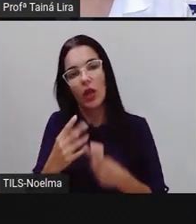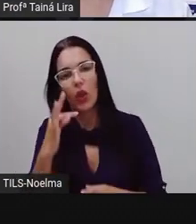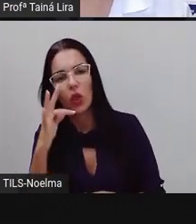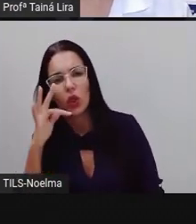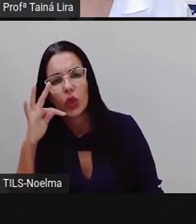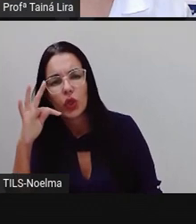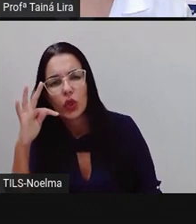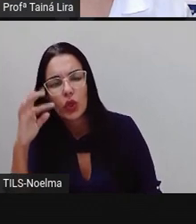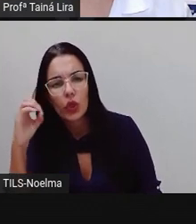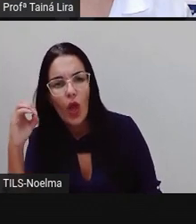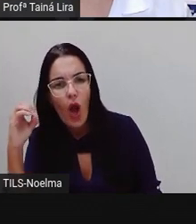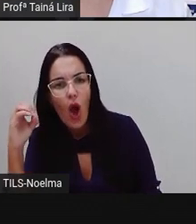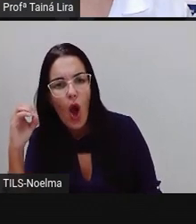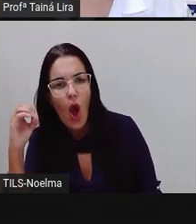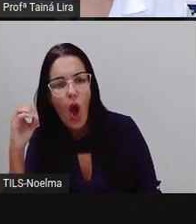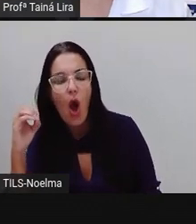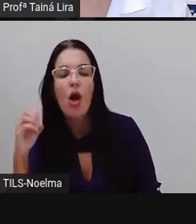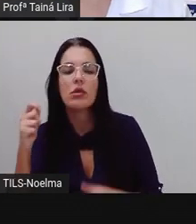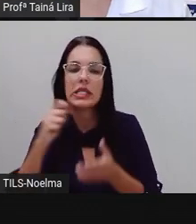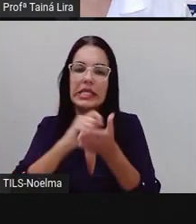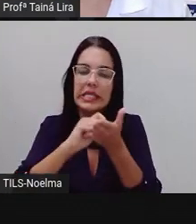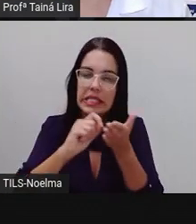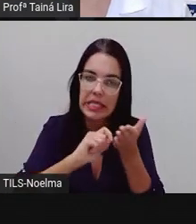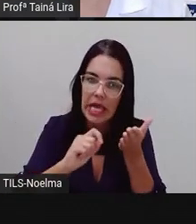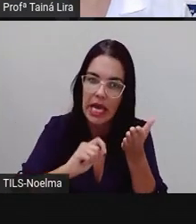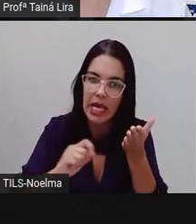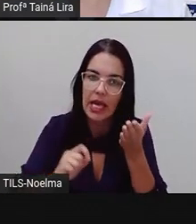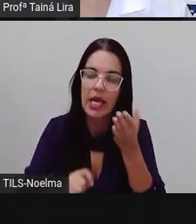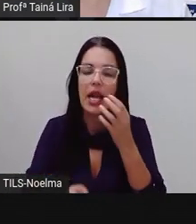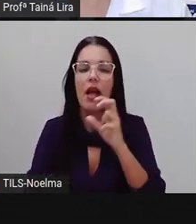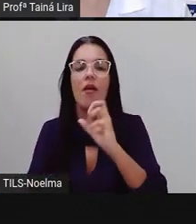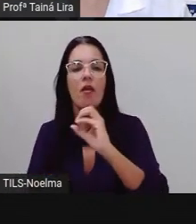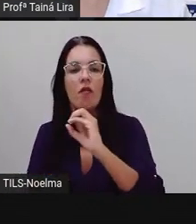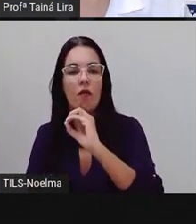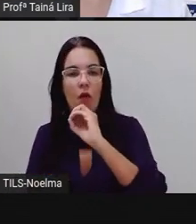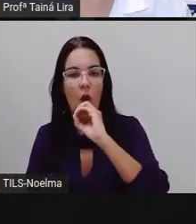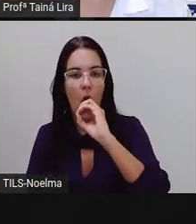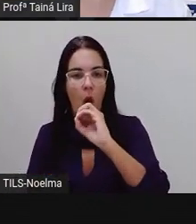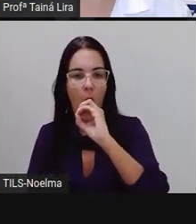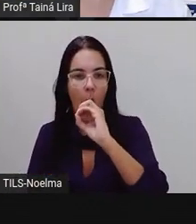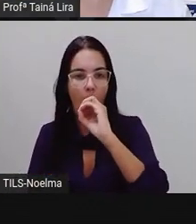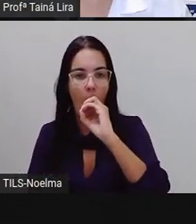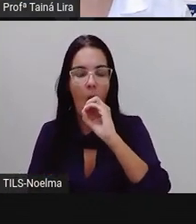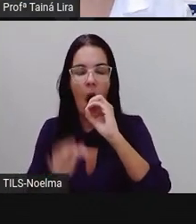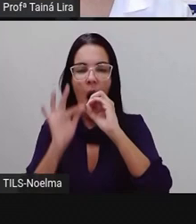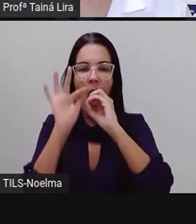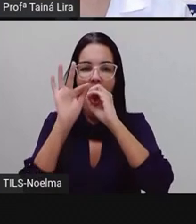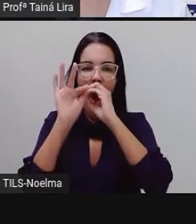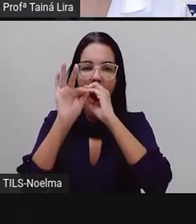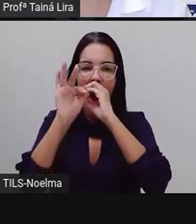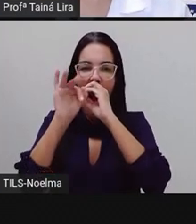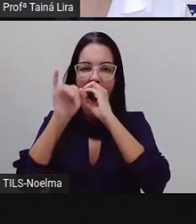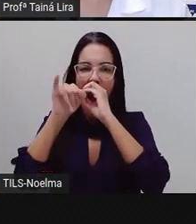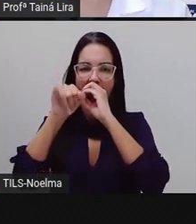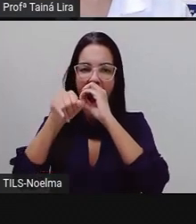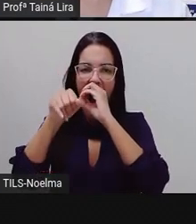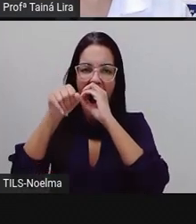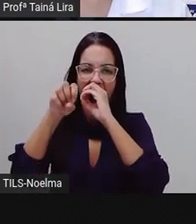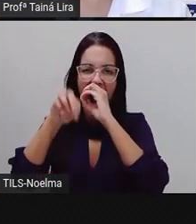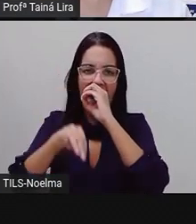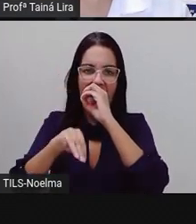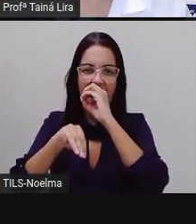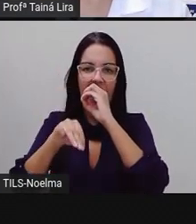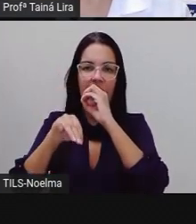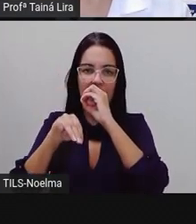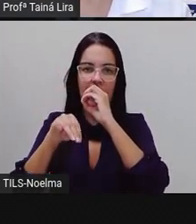Como a sílaba mais forte é o Pá, não é esse Tó ou Tu aqui onde está a letra O. Esse O aqui vai ter